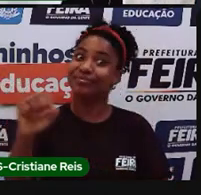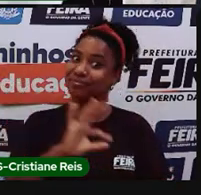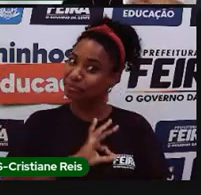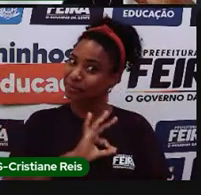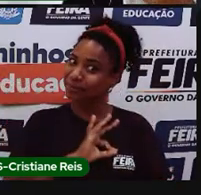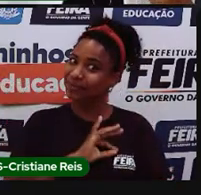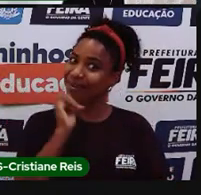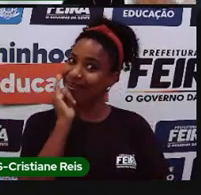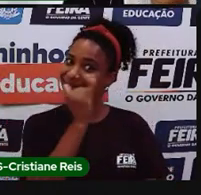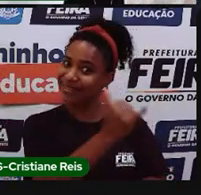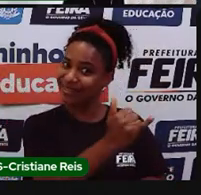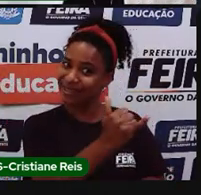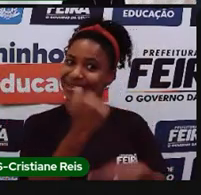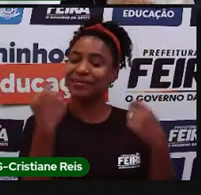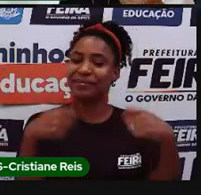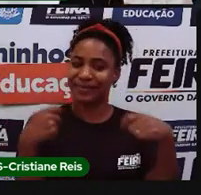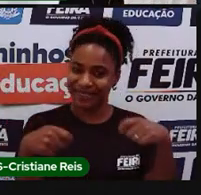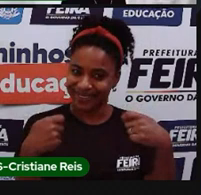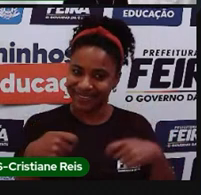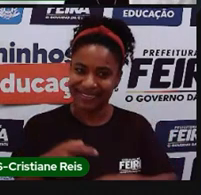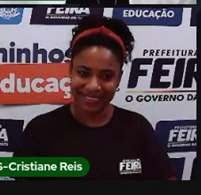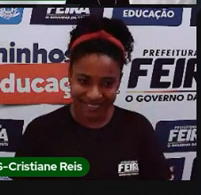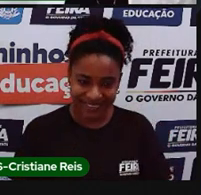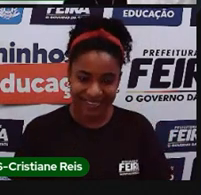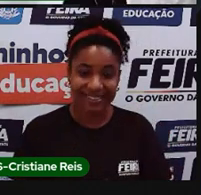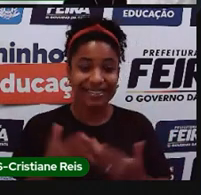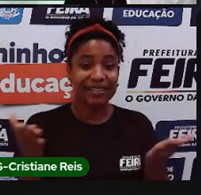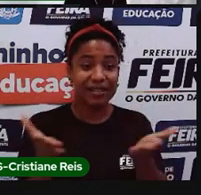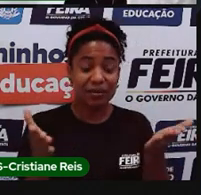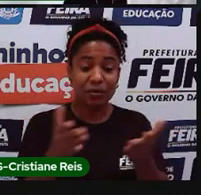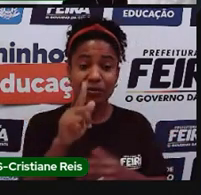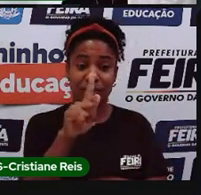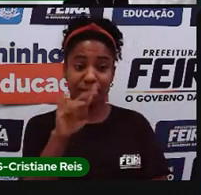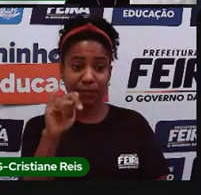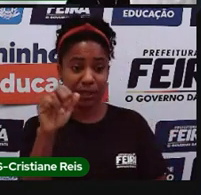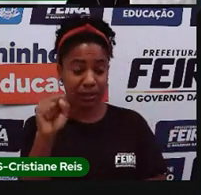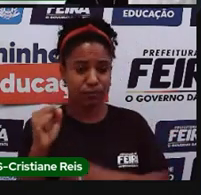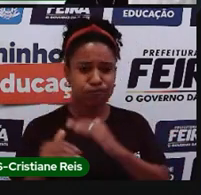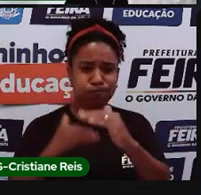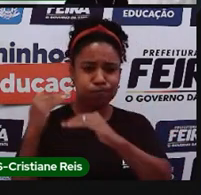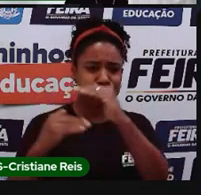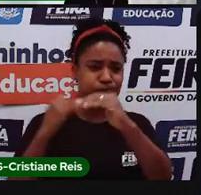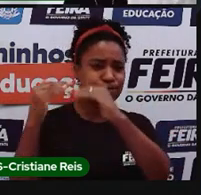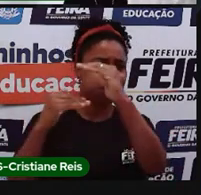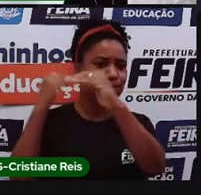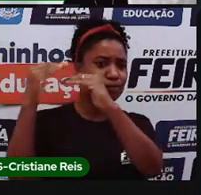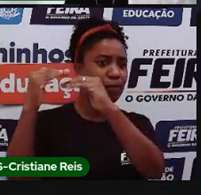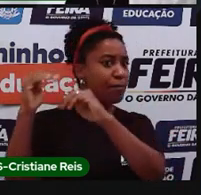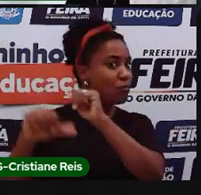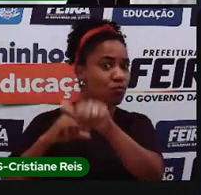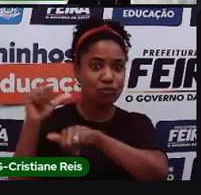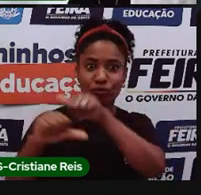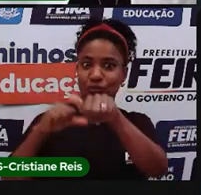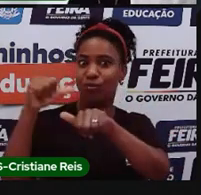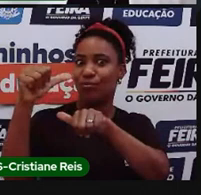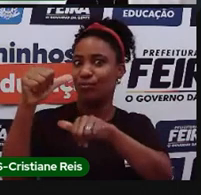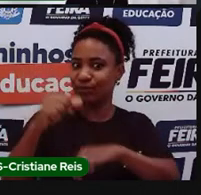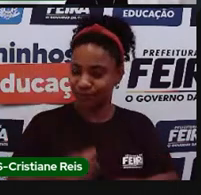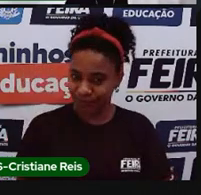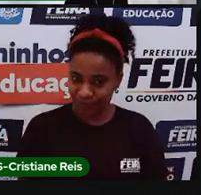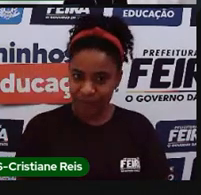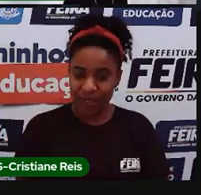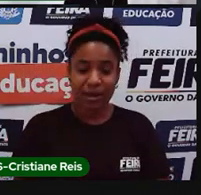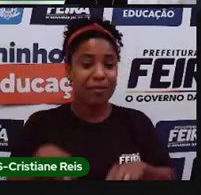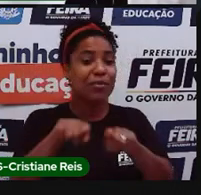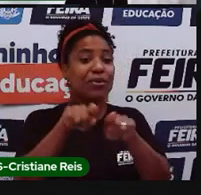né, da evolução que os GPS, né, eles passaram. Isso favoreceu também, porque a quantidade de satélites hoje que